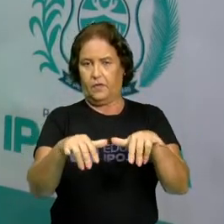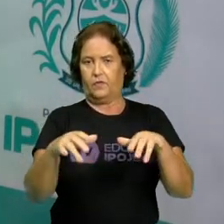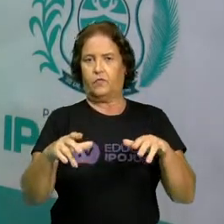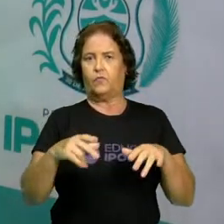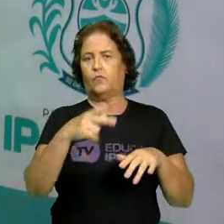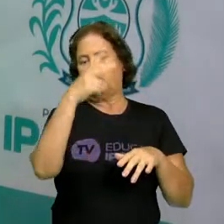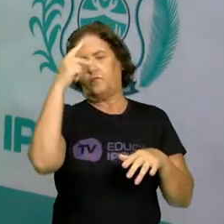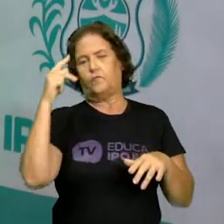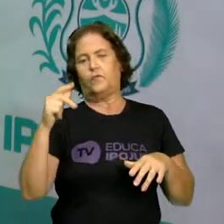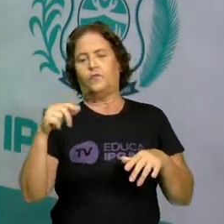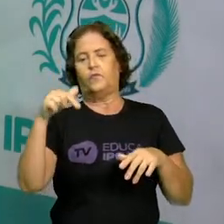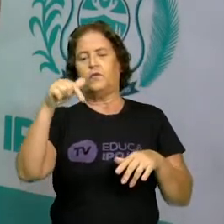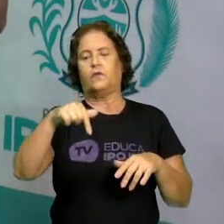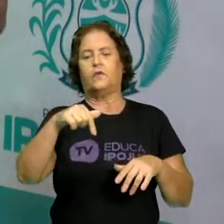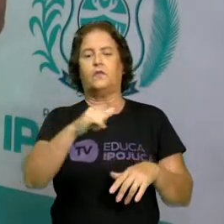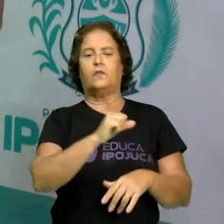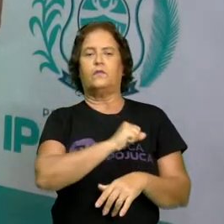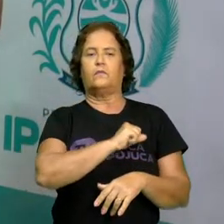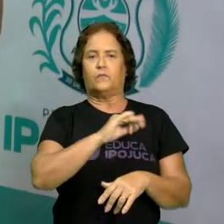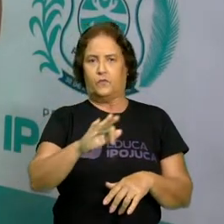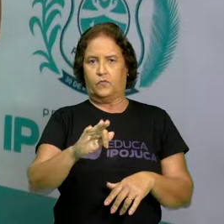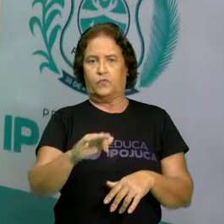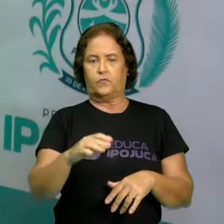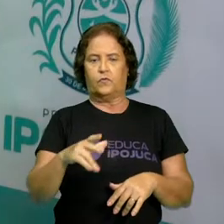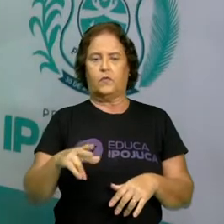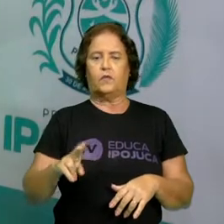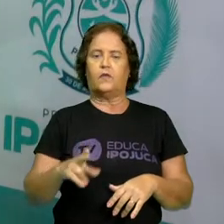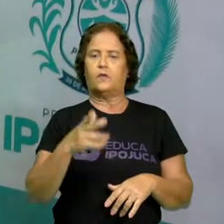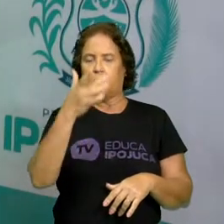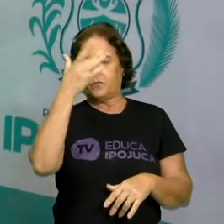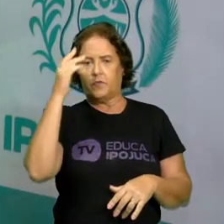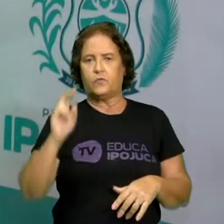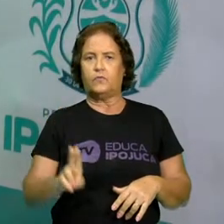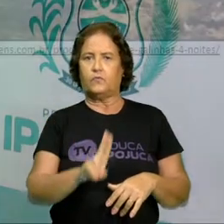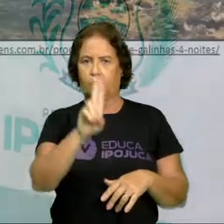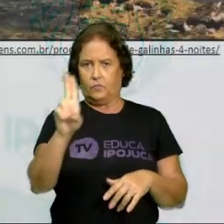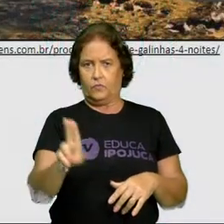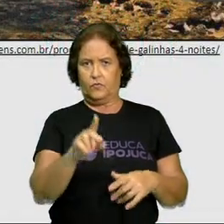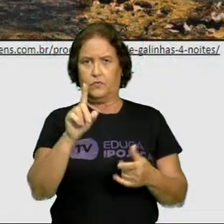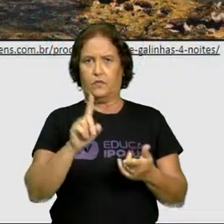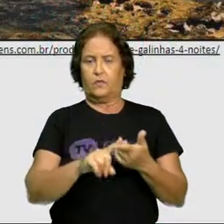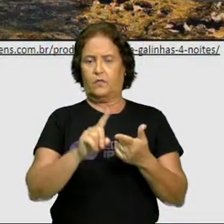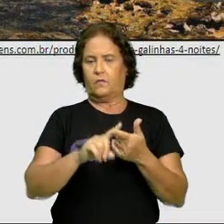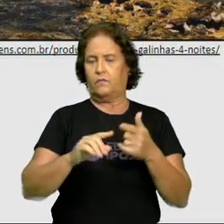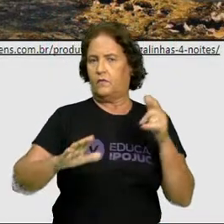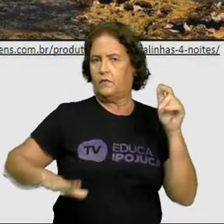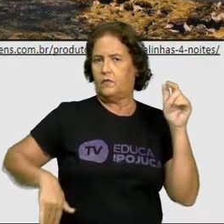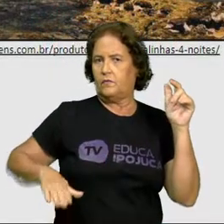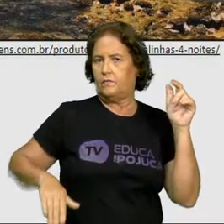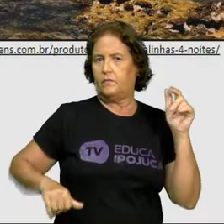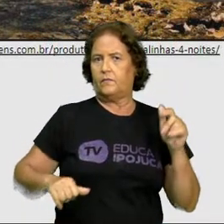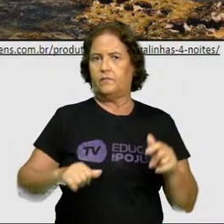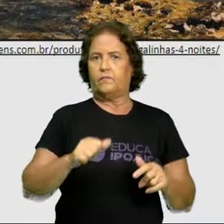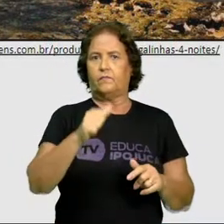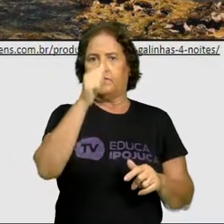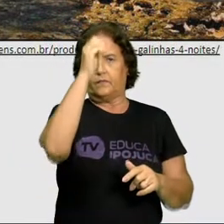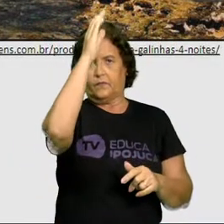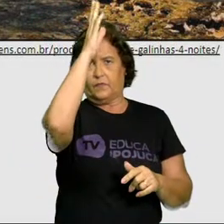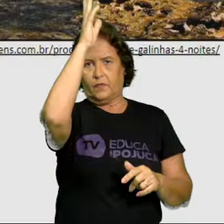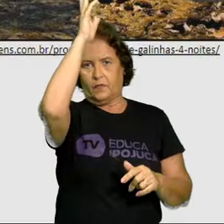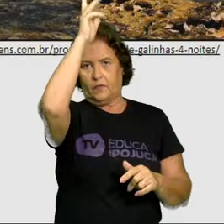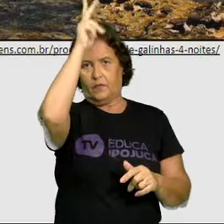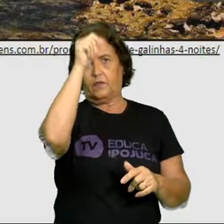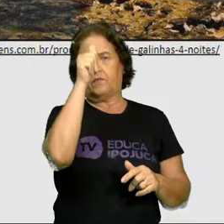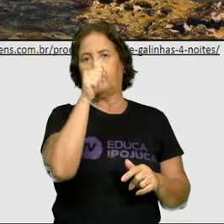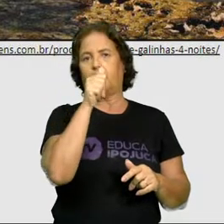espaço público de uso da população. Temos também aqui a praia de Portos de Galinhas, que também é um